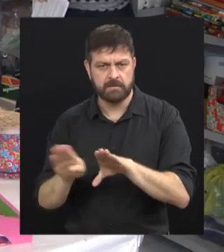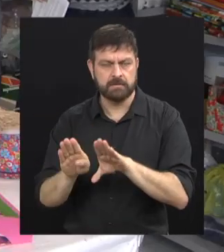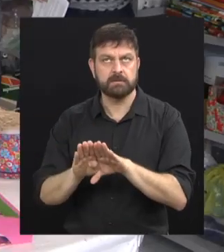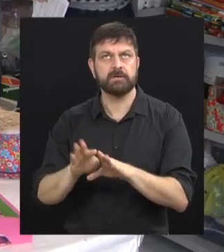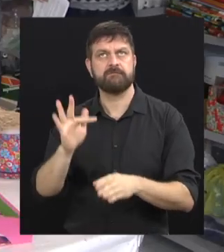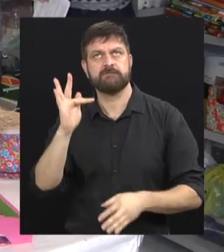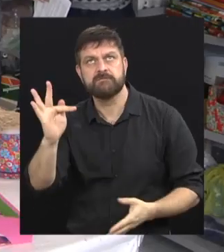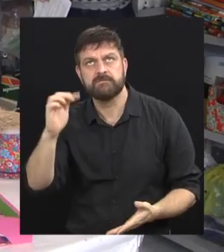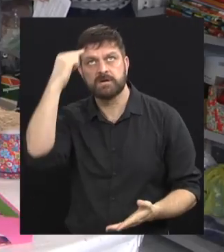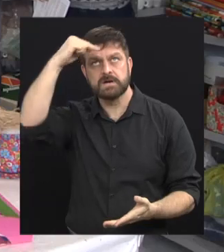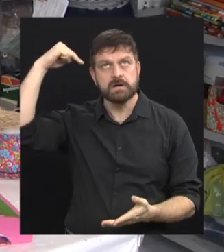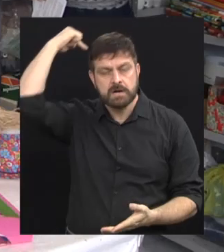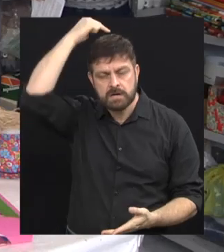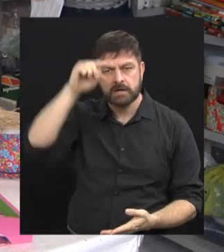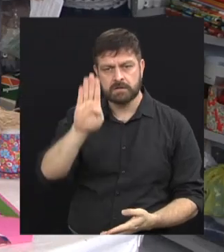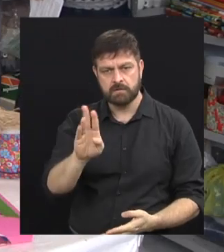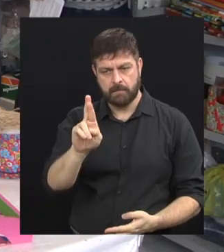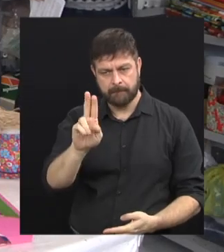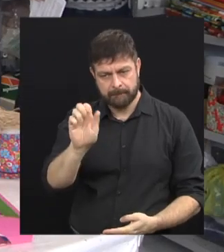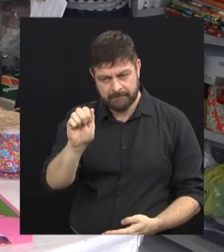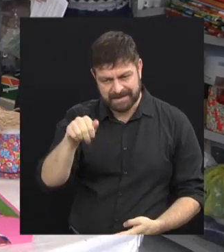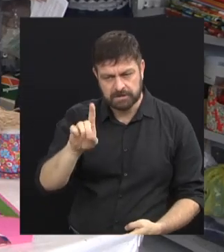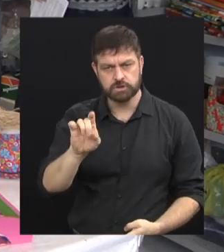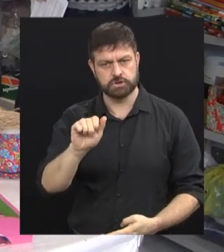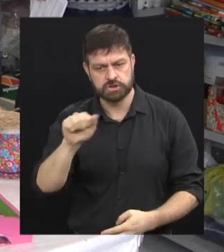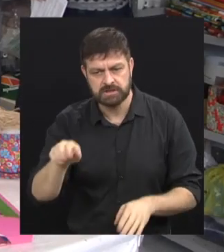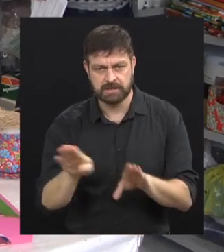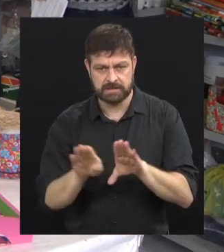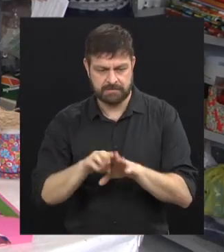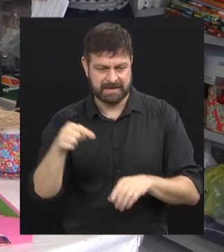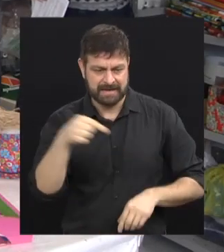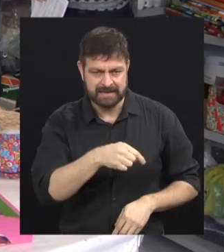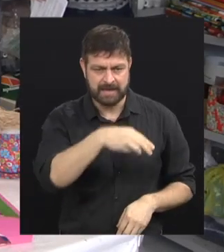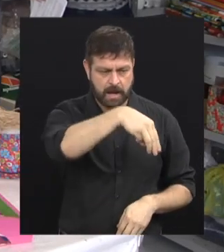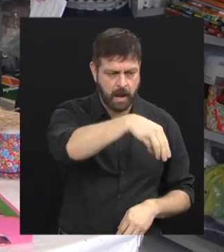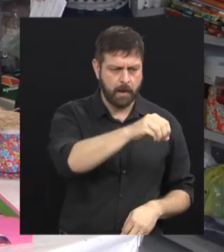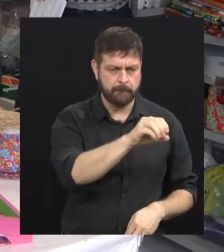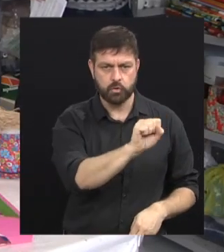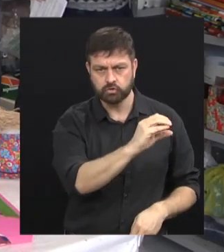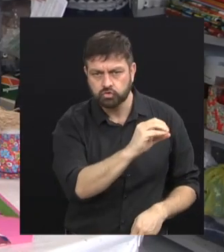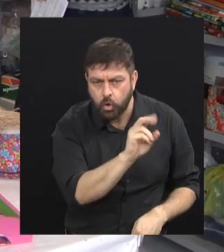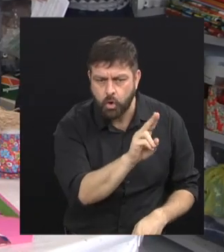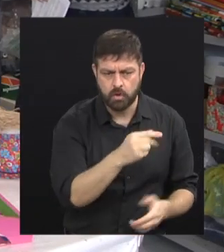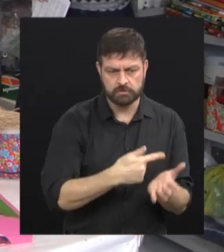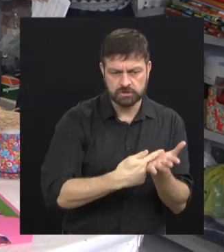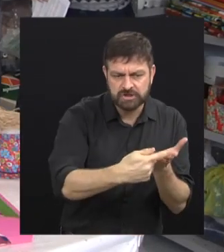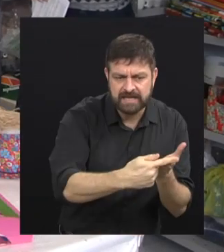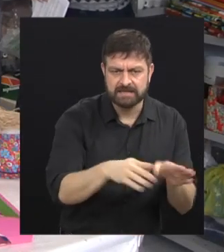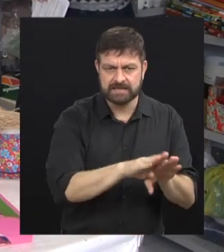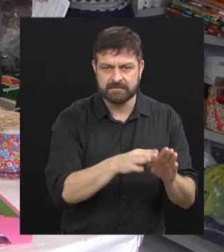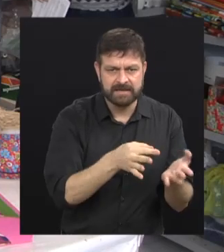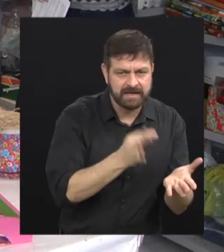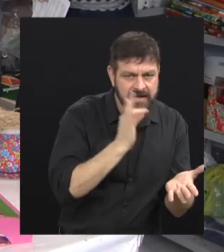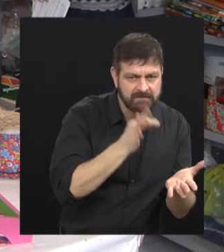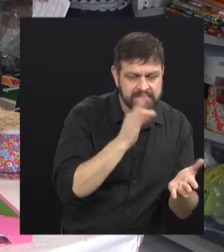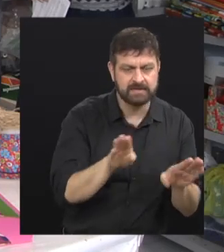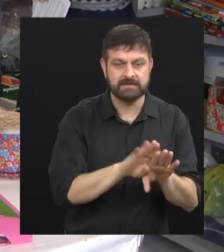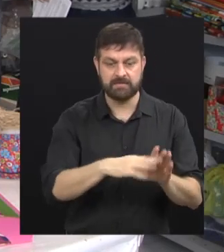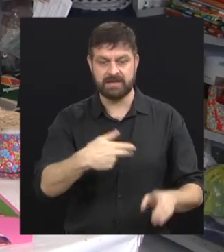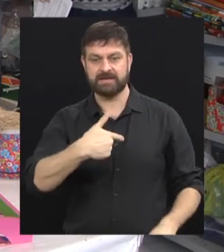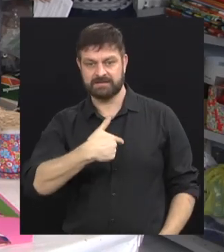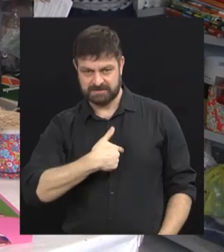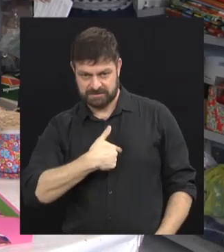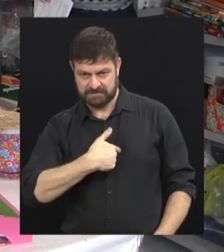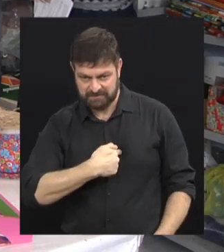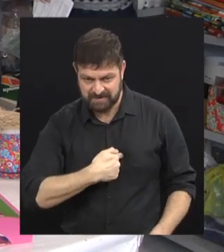São Fernando, Brandina. Aqui tem Moscou, Gênesis, Cafezinho. trabalhando com Getúlio Vargas